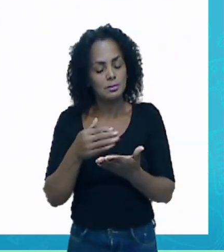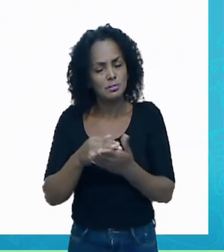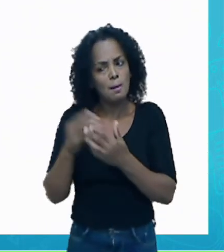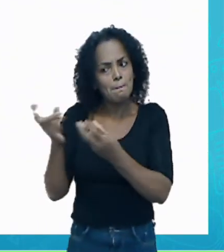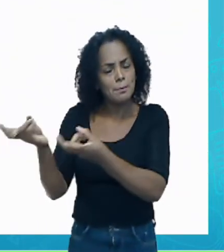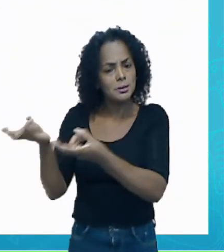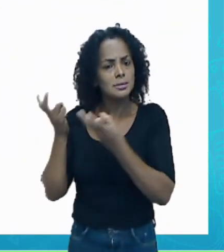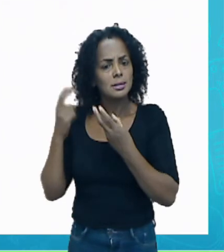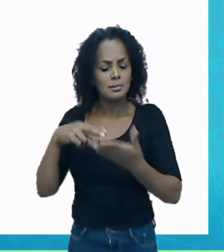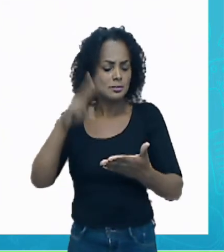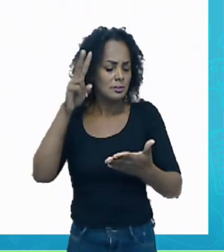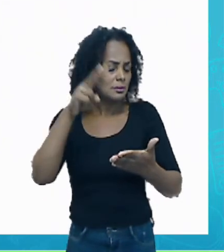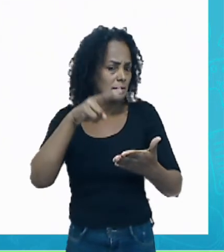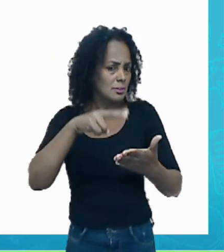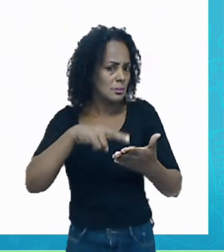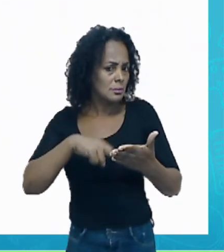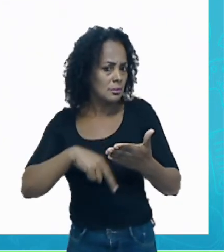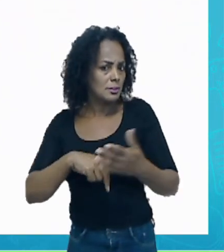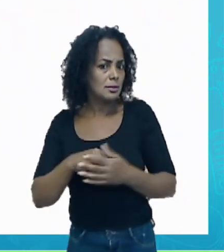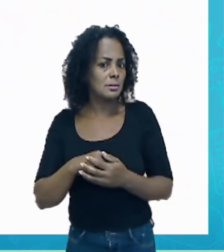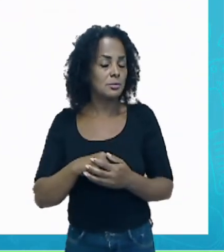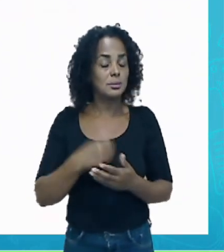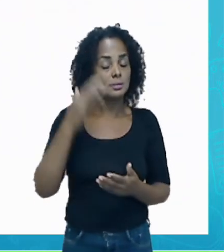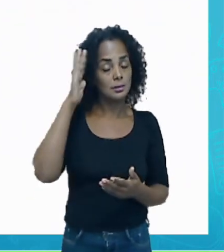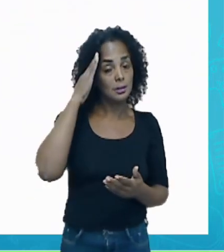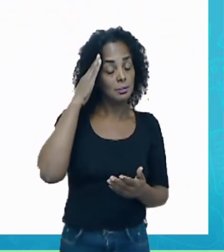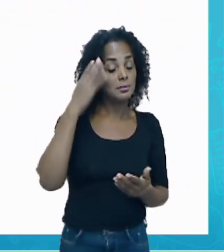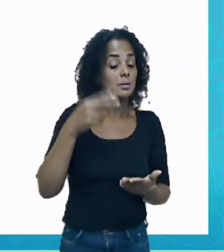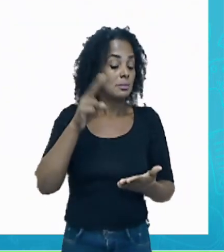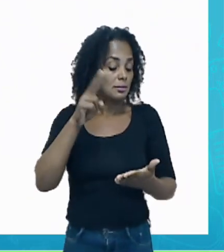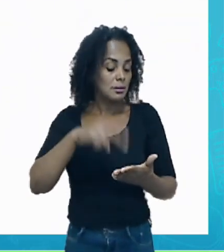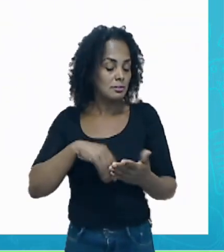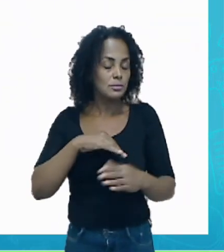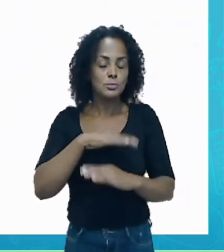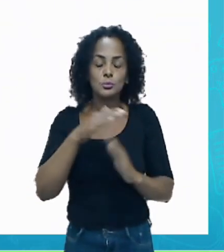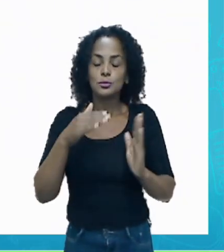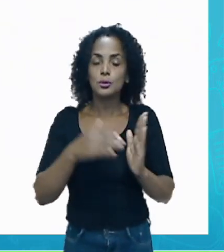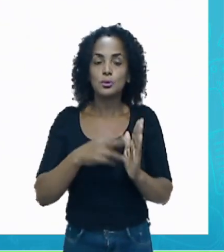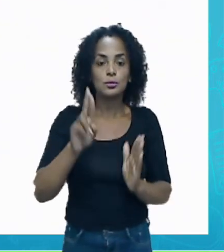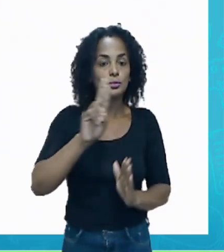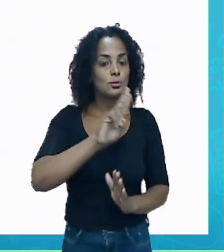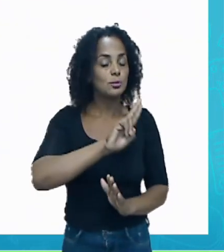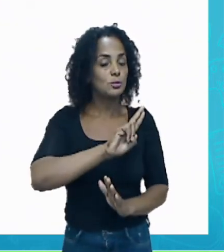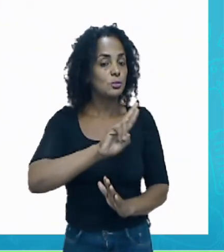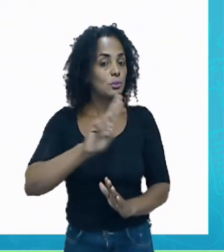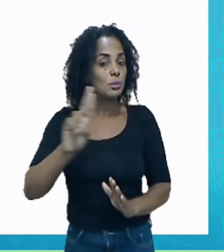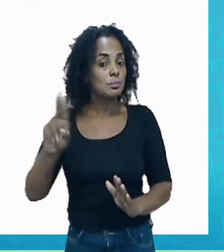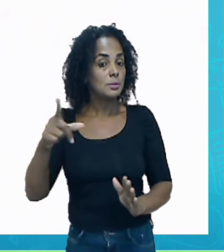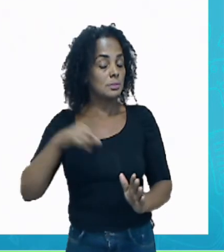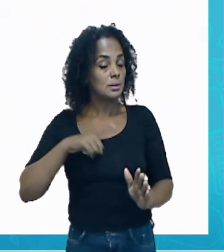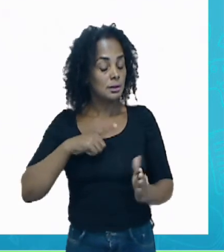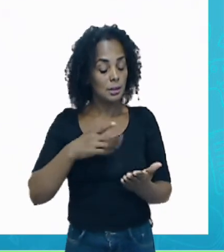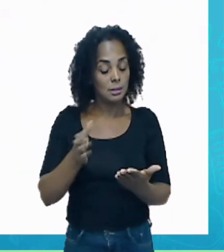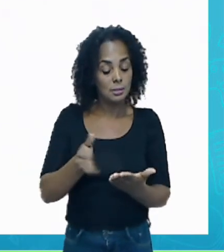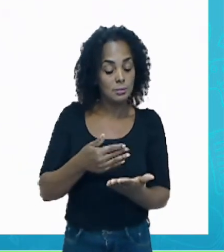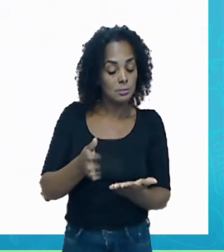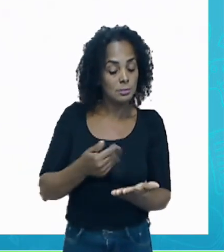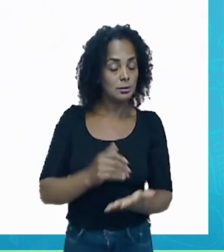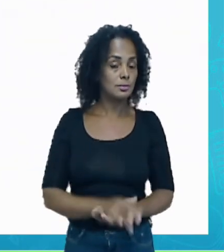Observe, leia, se você já sabe ler, todos os nomes que aparecem na capa do livro.